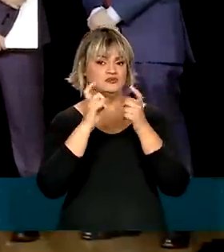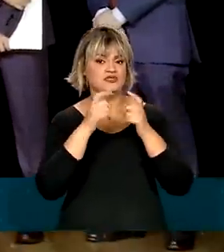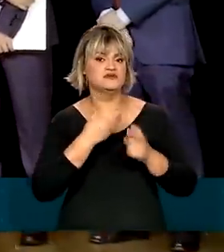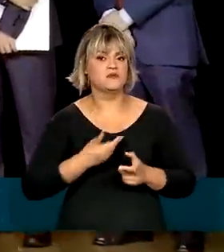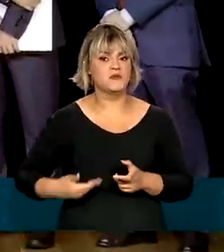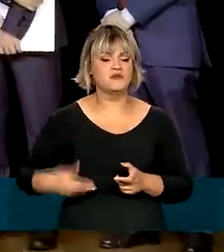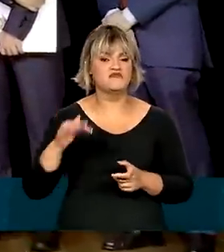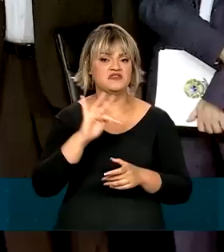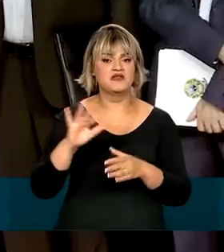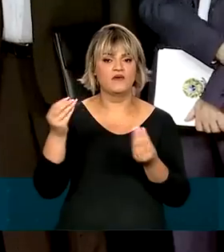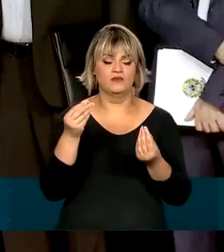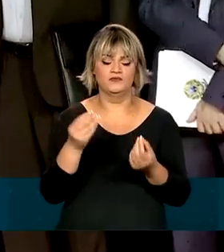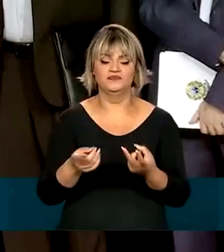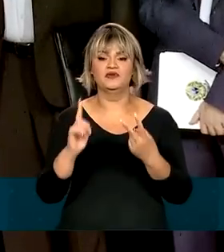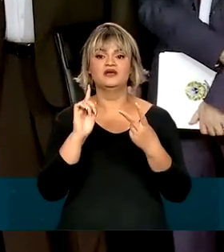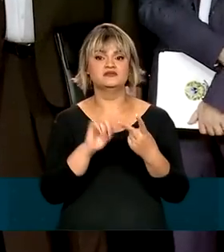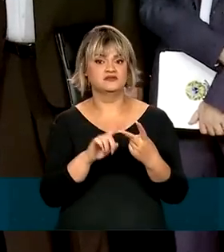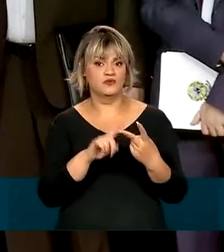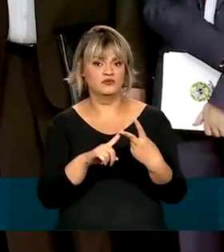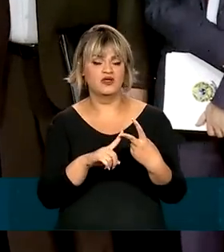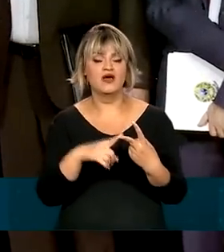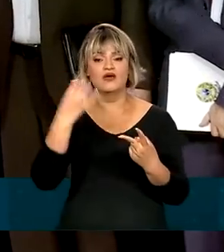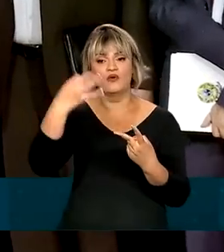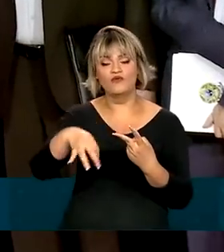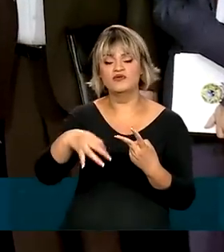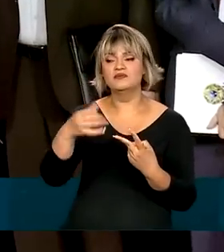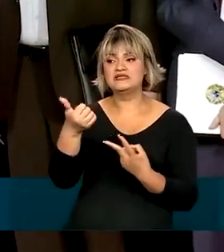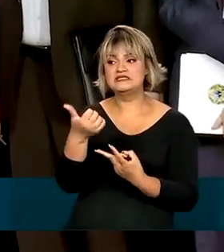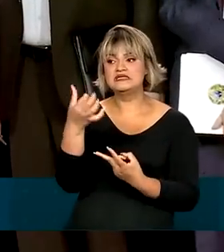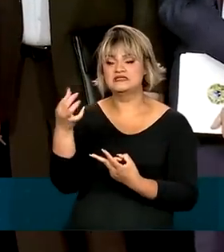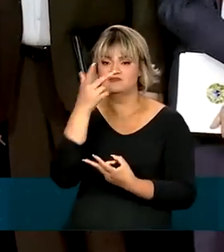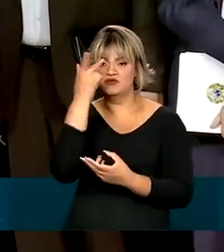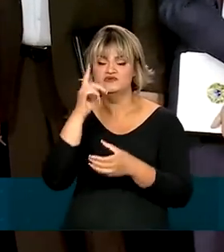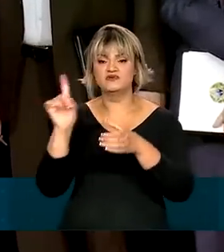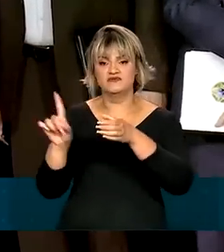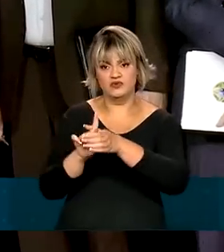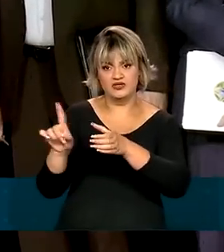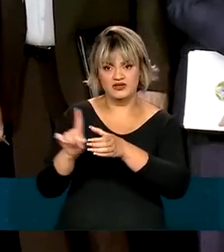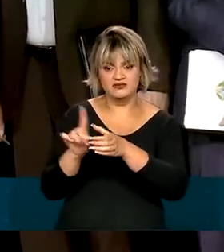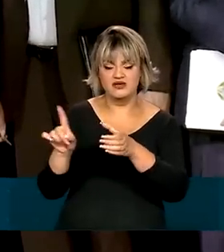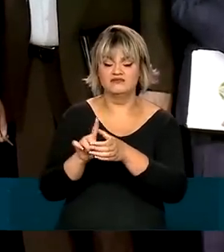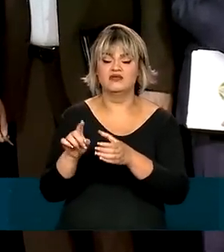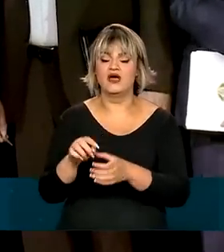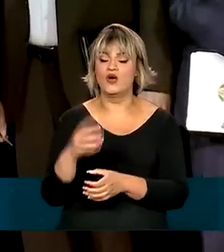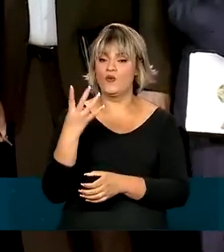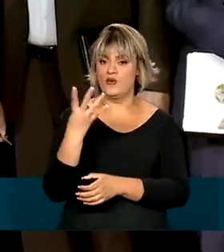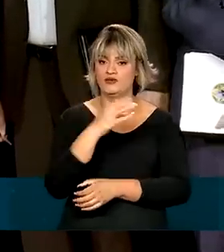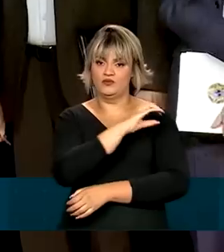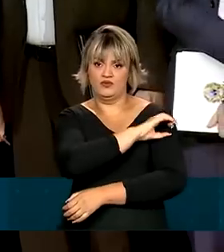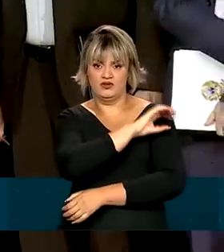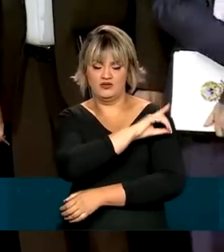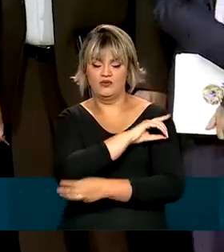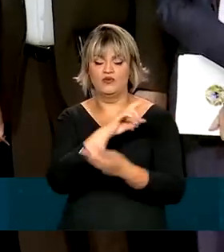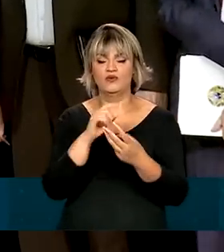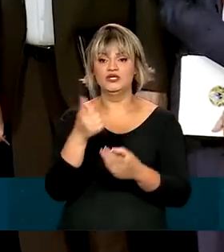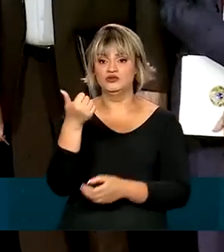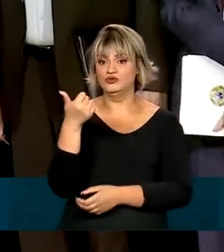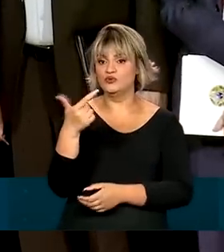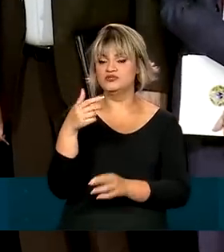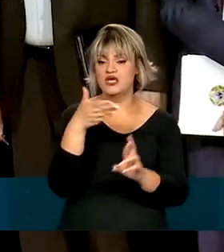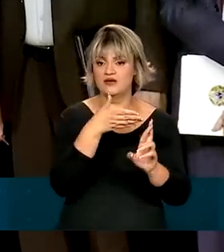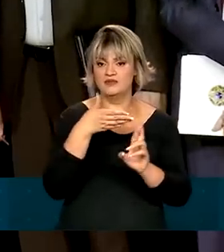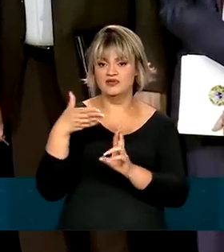pública federal. A segunda confirma os primeiros 16 nomes da equipe de trabalho. São quatro coordenadores e 12